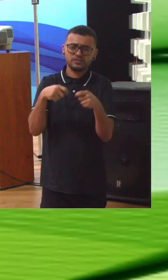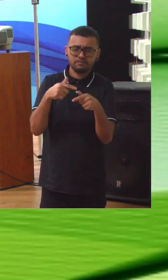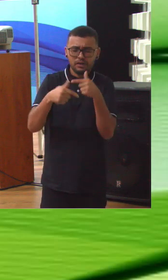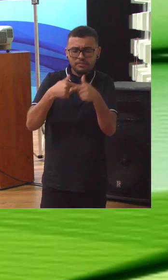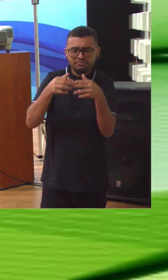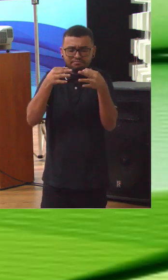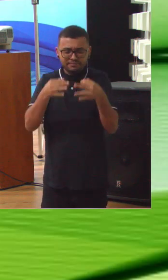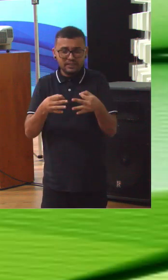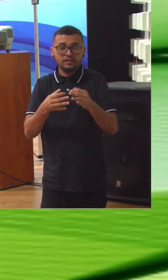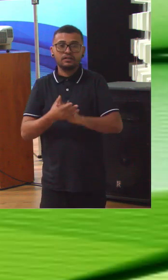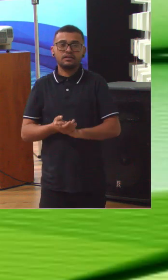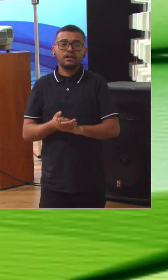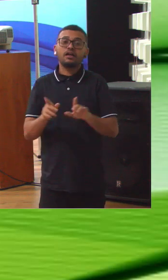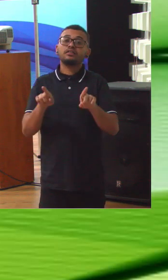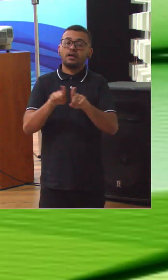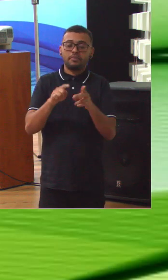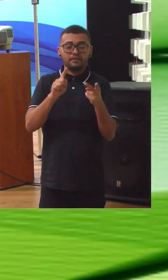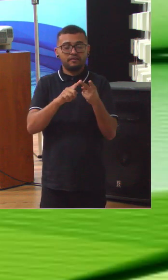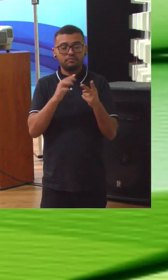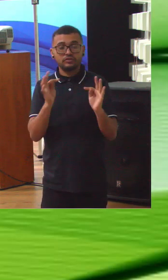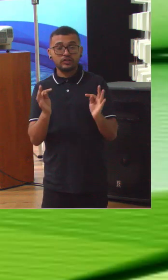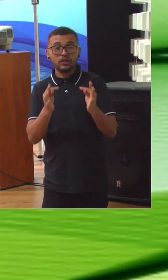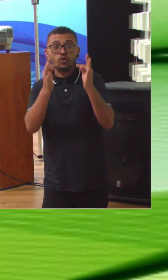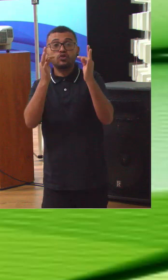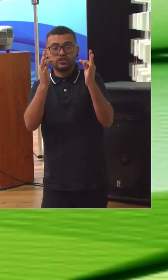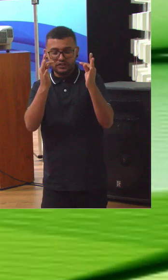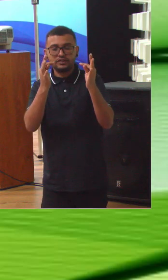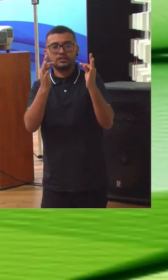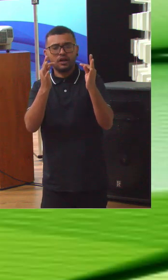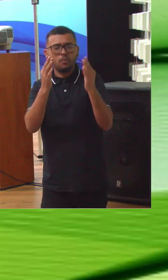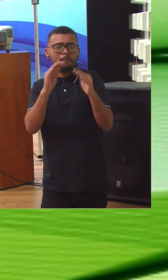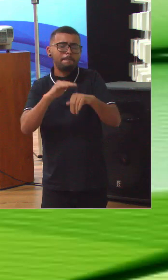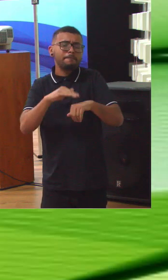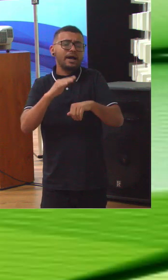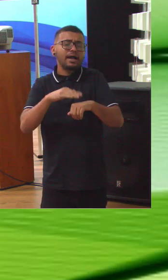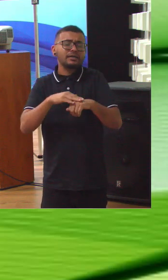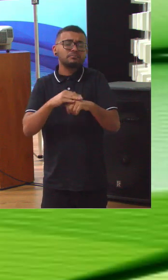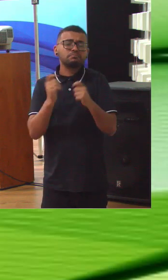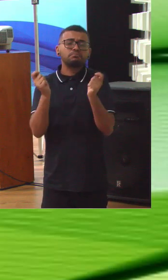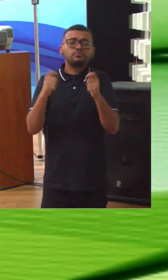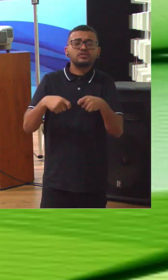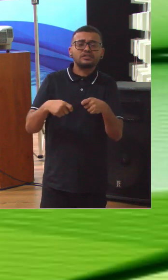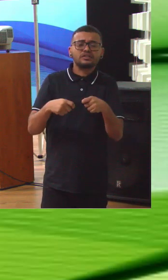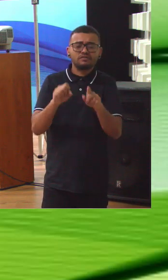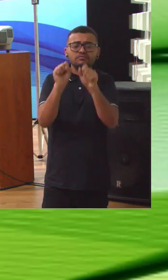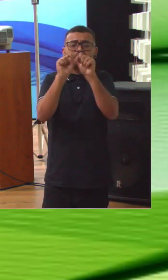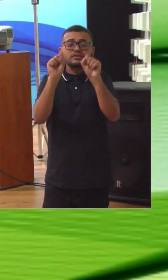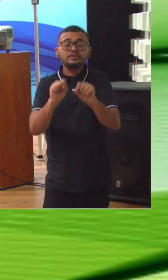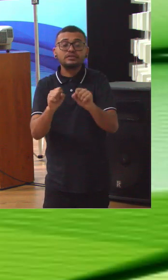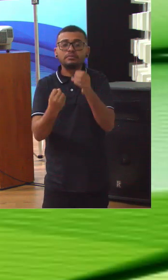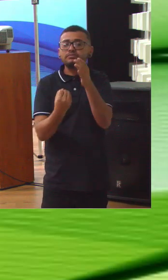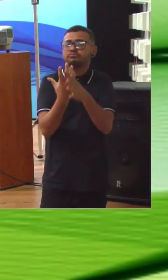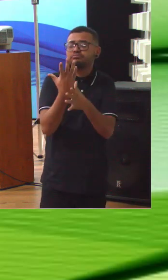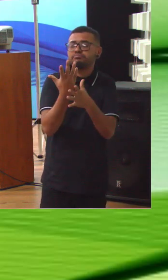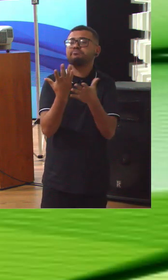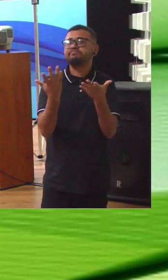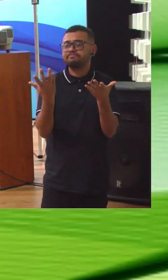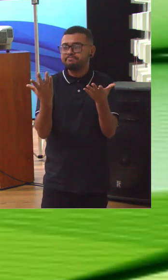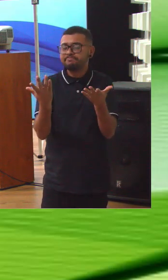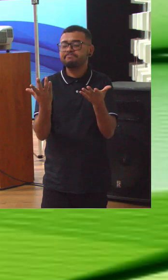Nós falamos sobre tecnologia da informação, como é que você aumenta a probabilidade de que os seus sistemas informacionais